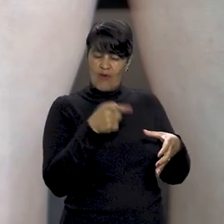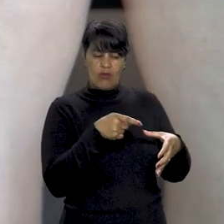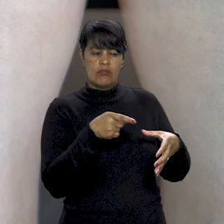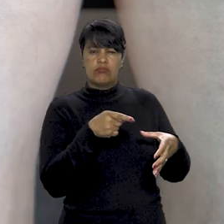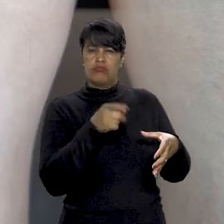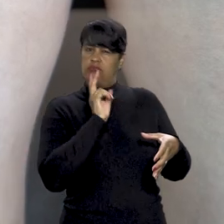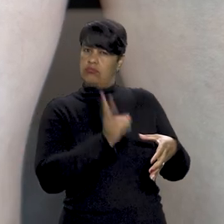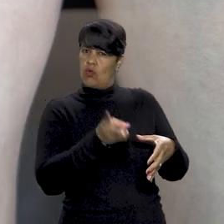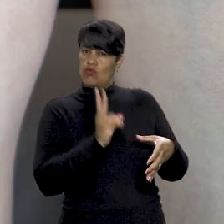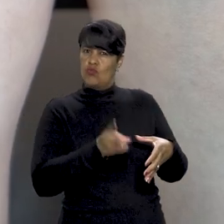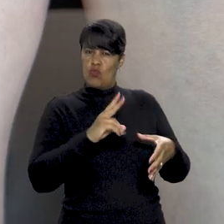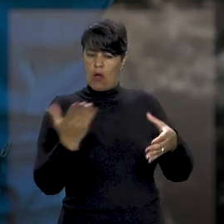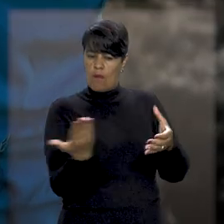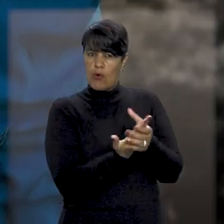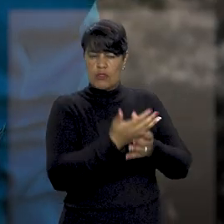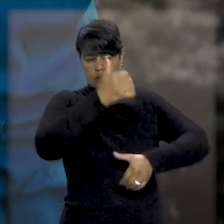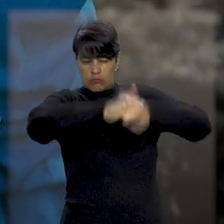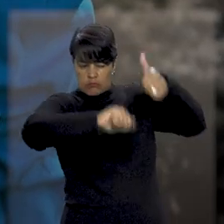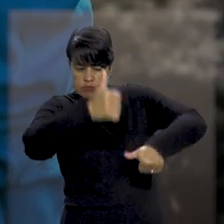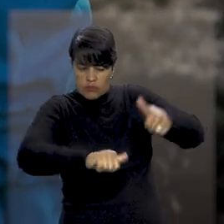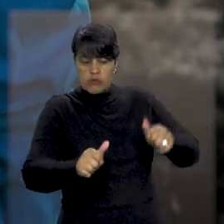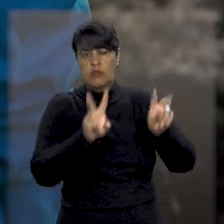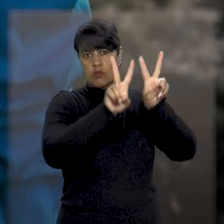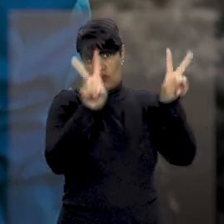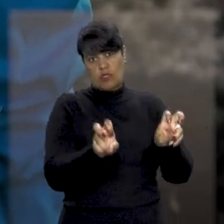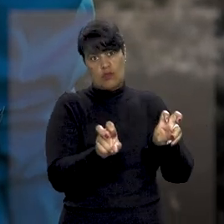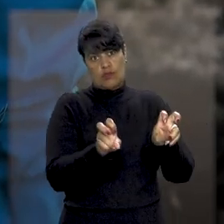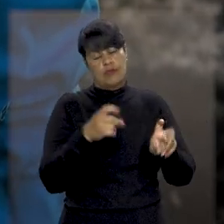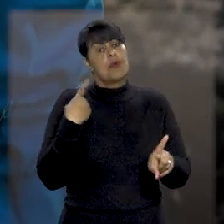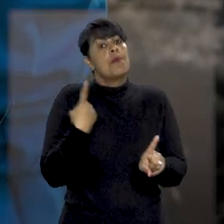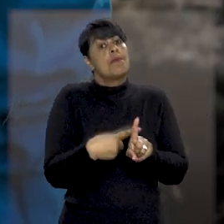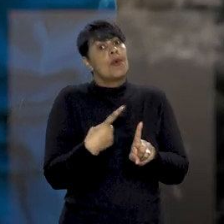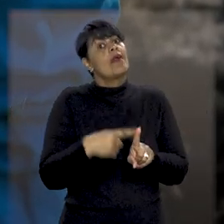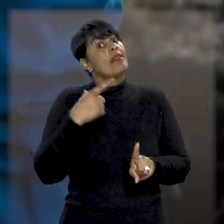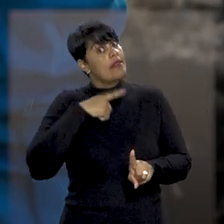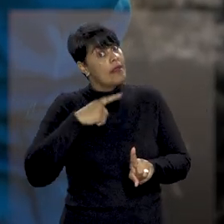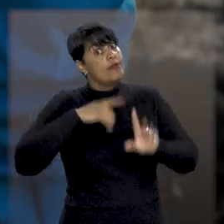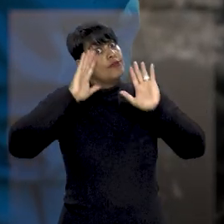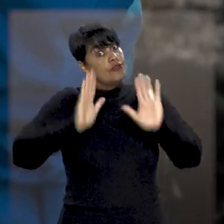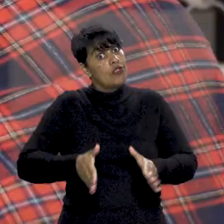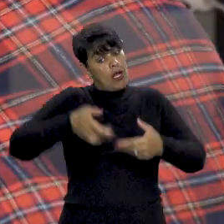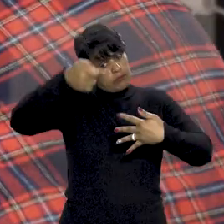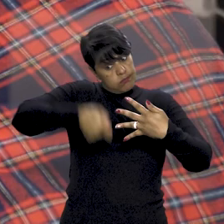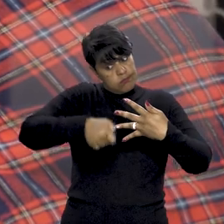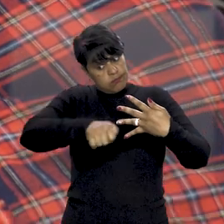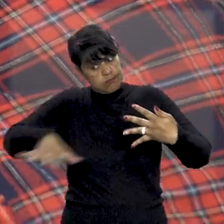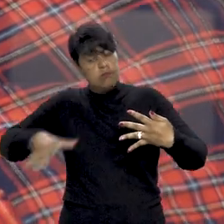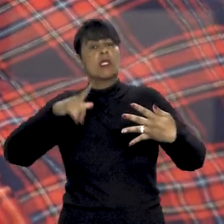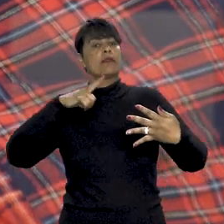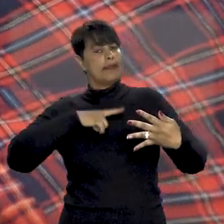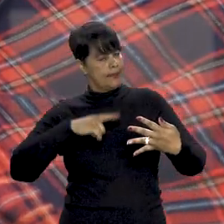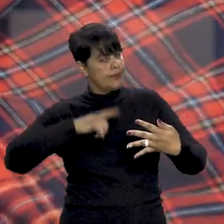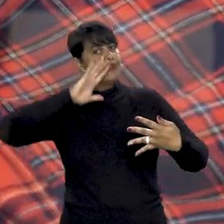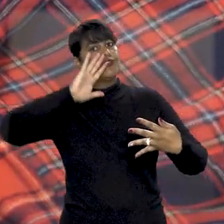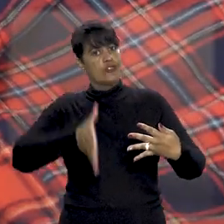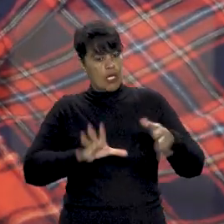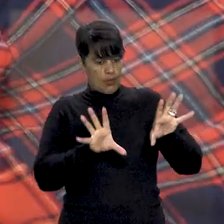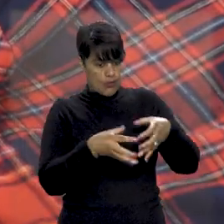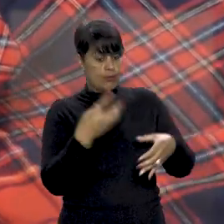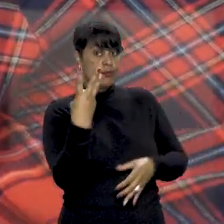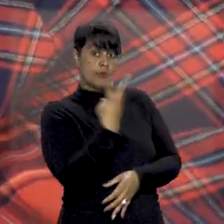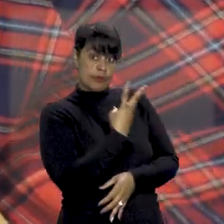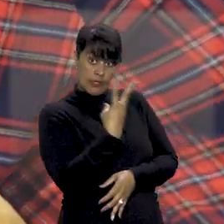dos processos que discutem a mesma questão, pois além de existir orientação jurisprudencial das turmas componentes da terceira sessão,